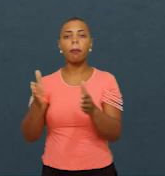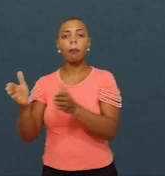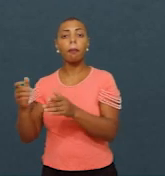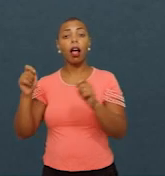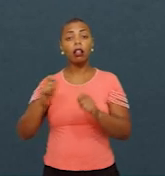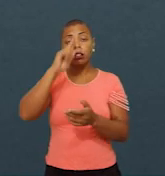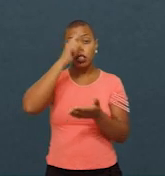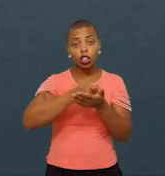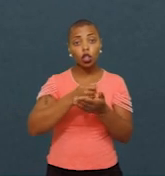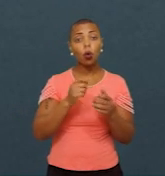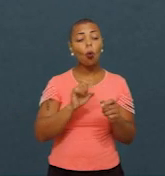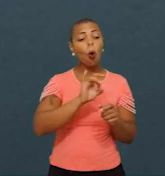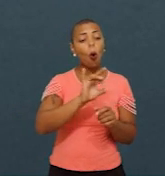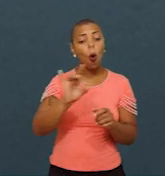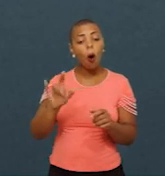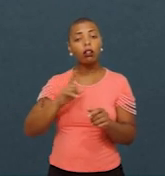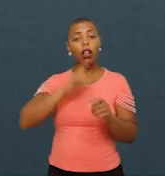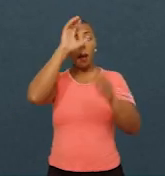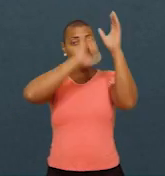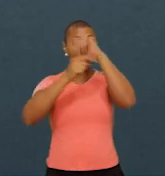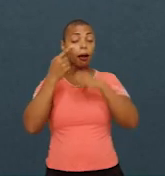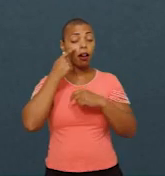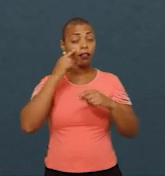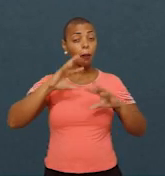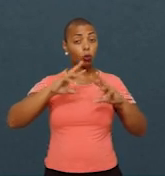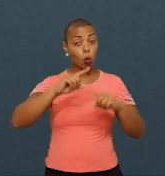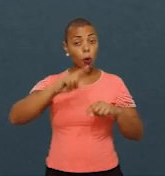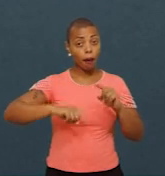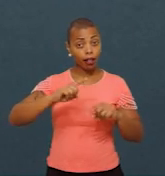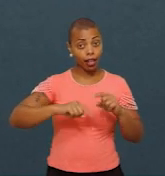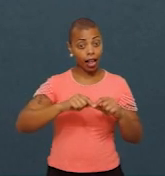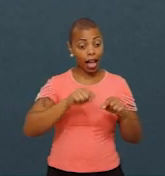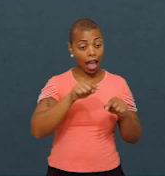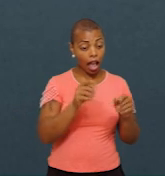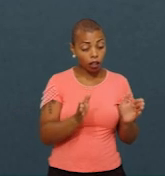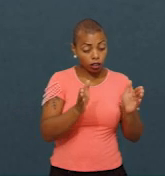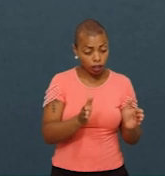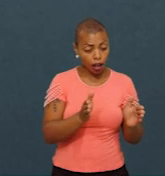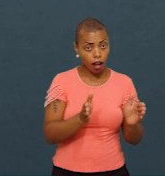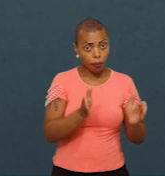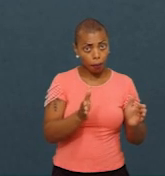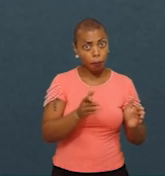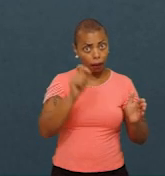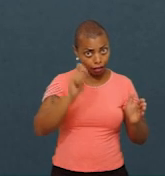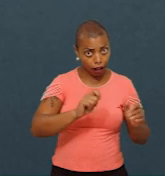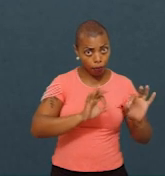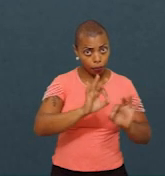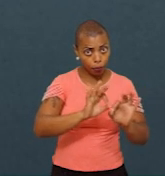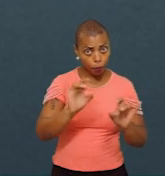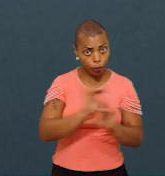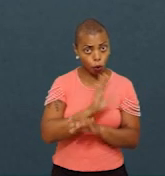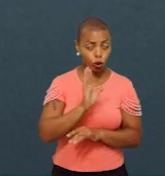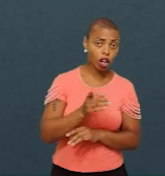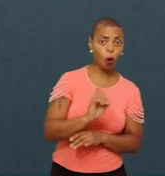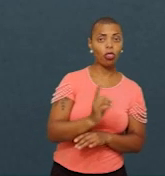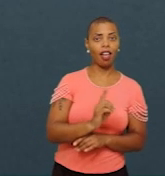aprendizagem e ver se todos os materiais necessários para essa unidade de aprendizagem estão organizados, estão